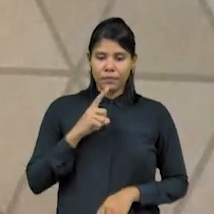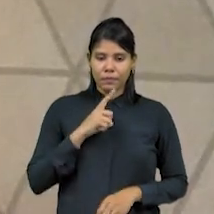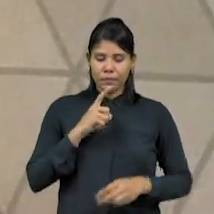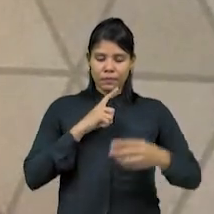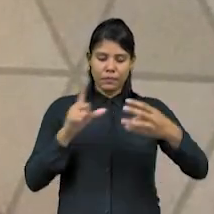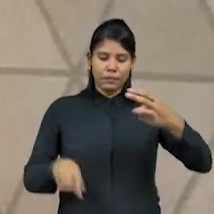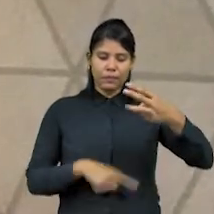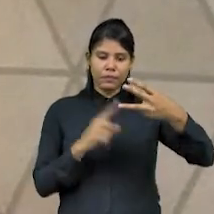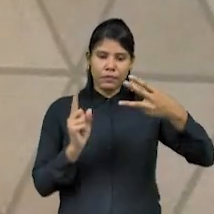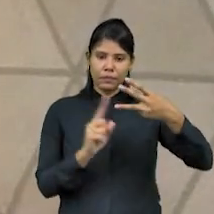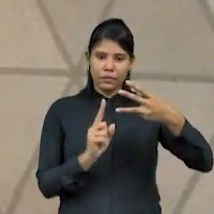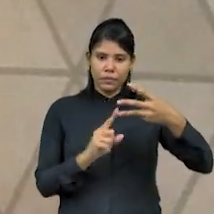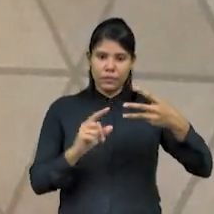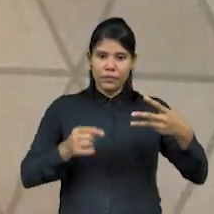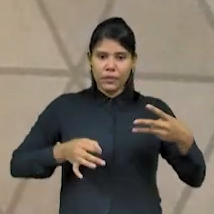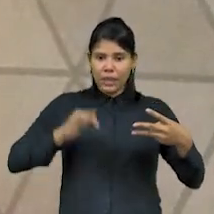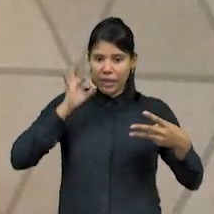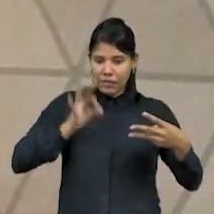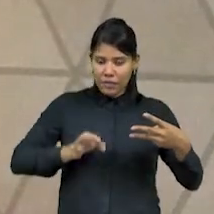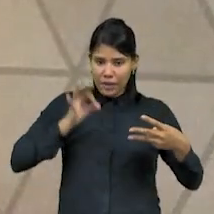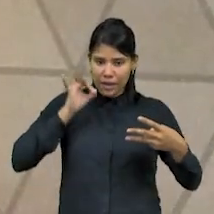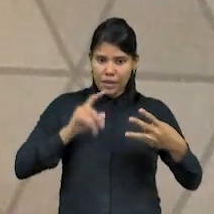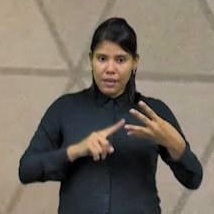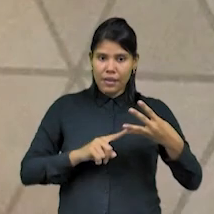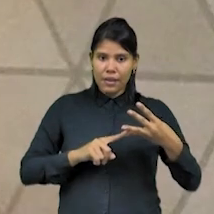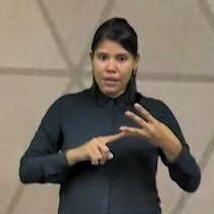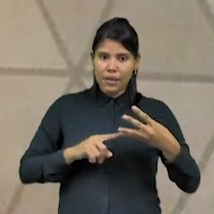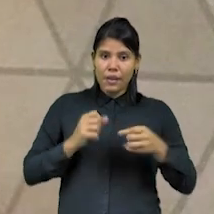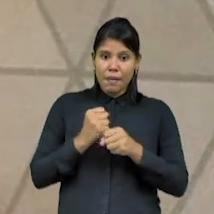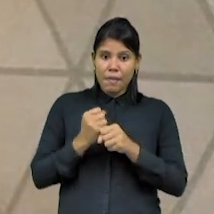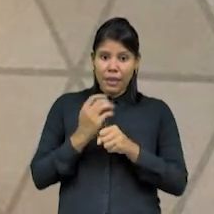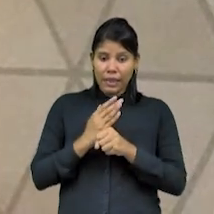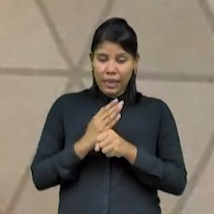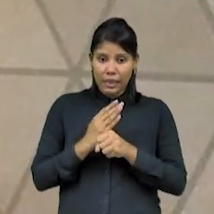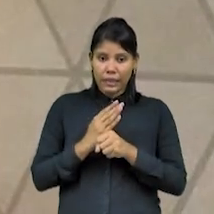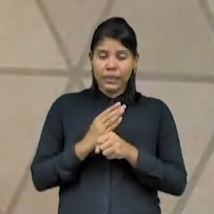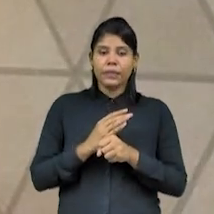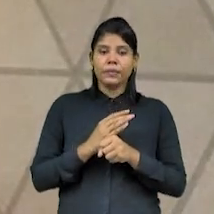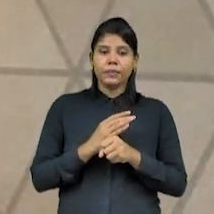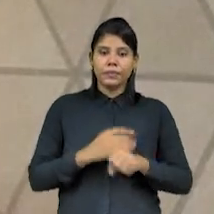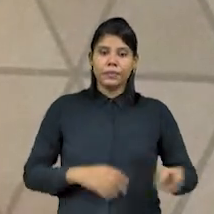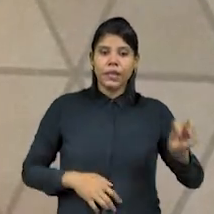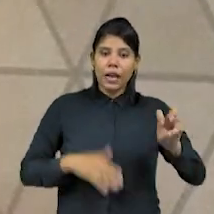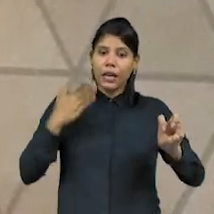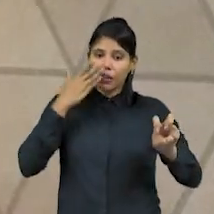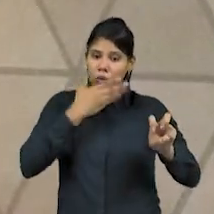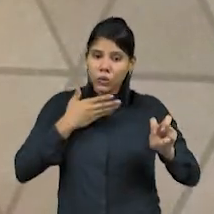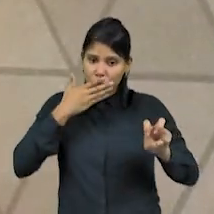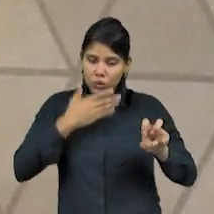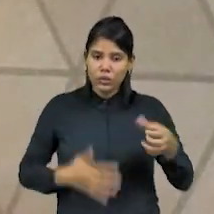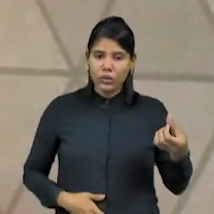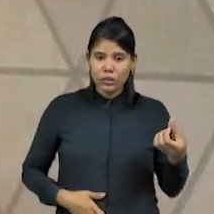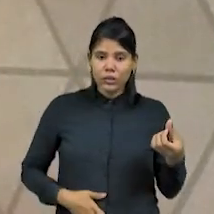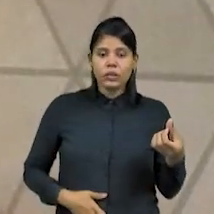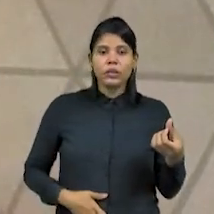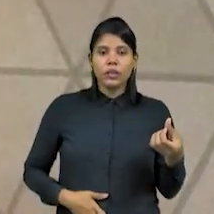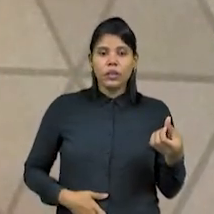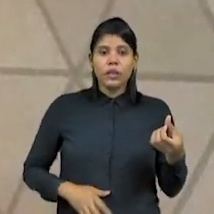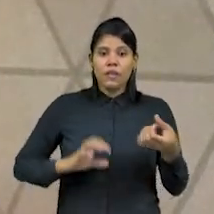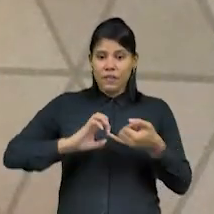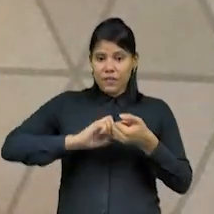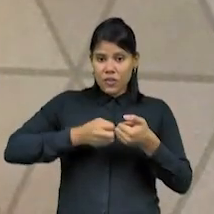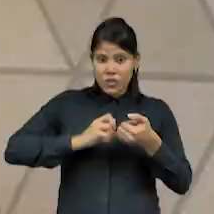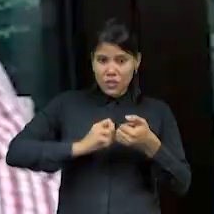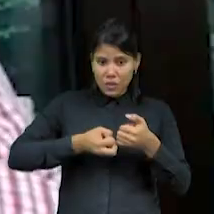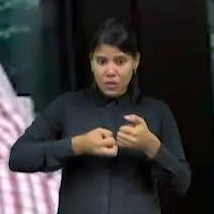ficaram café moído, batata inglesa, açúcares e derivados, margarina, feijão fradinho e